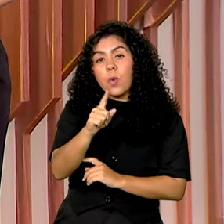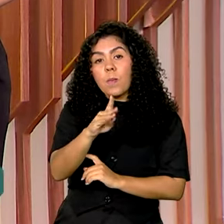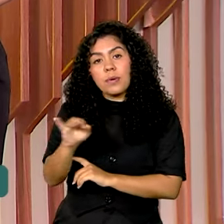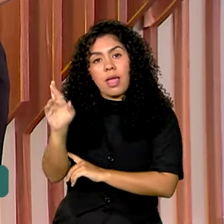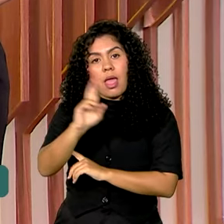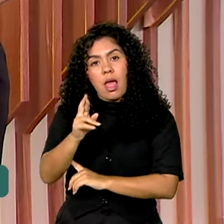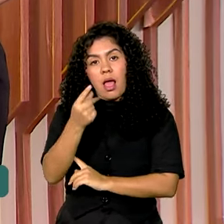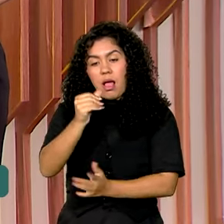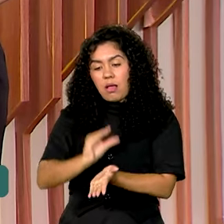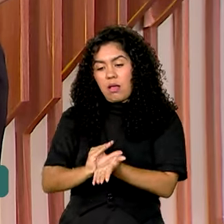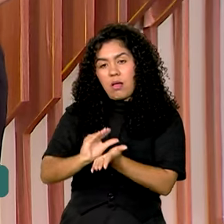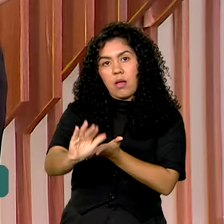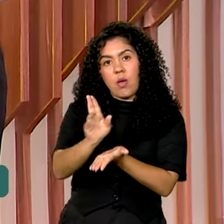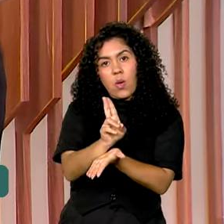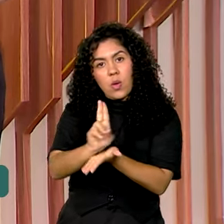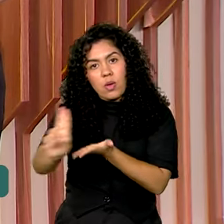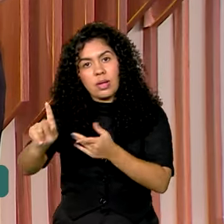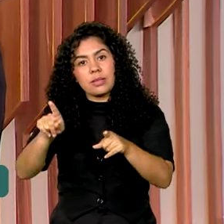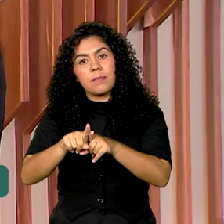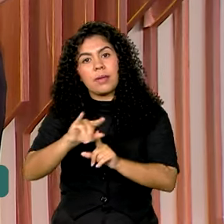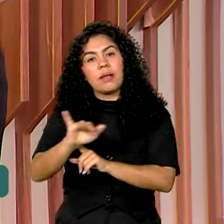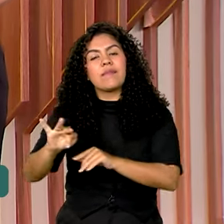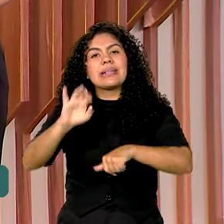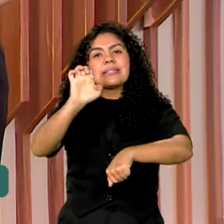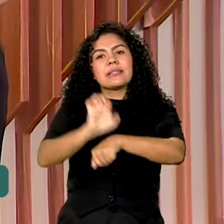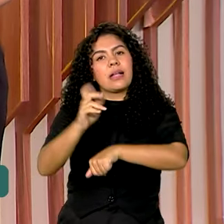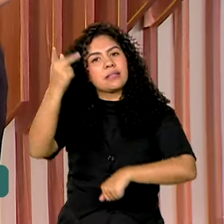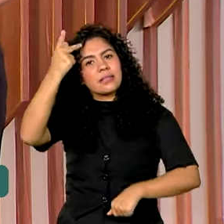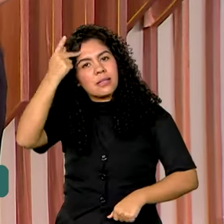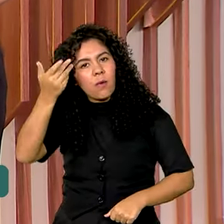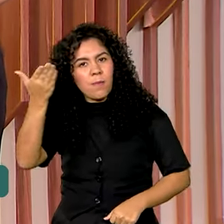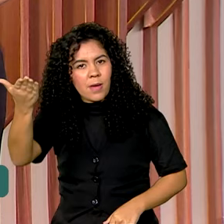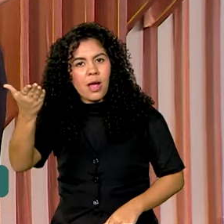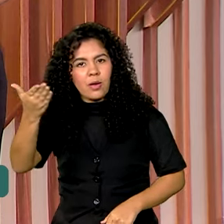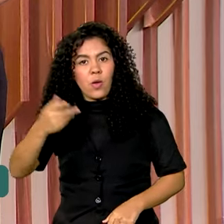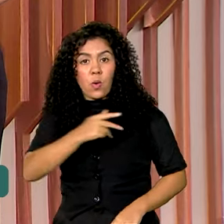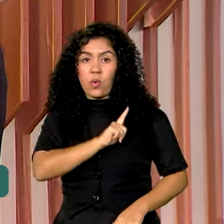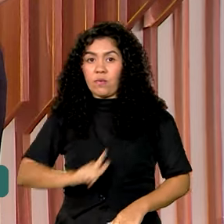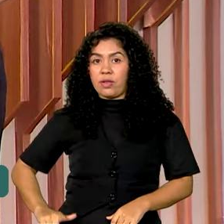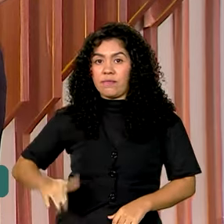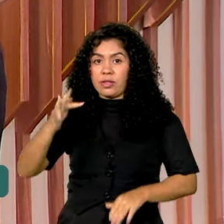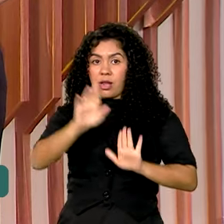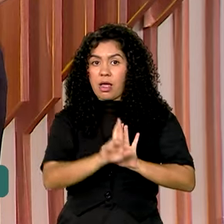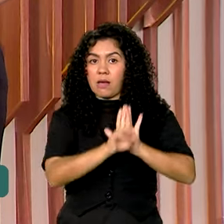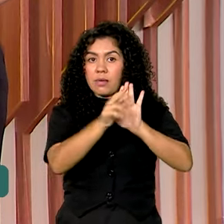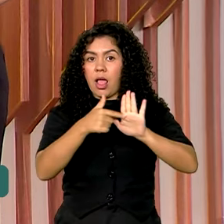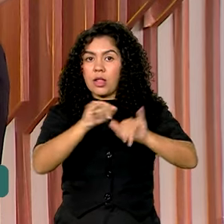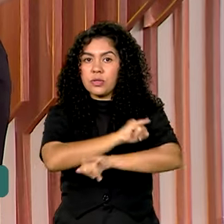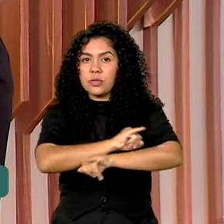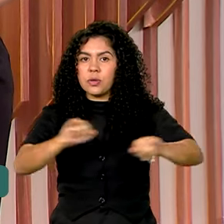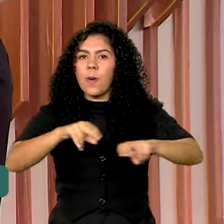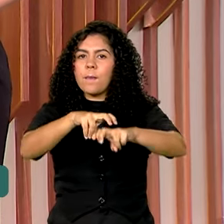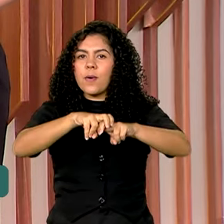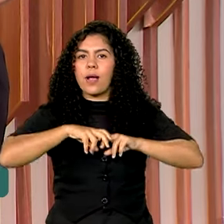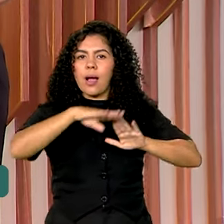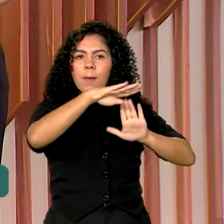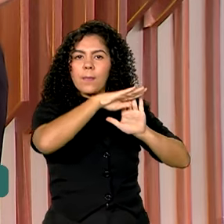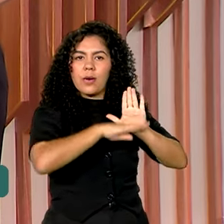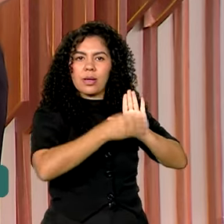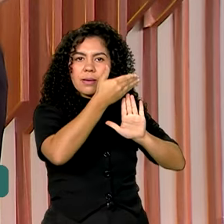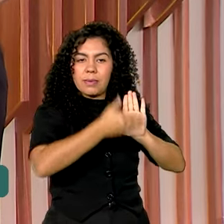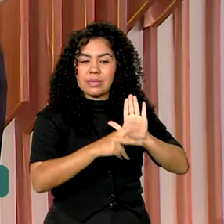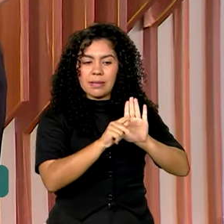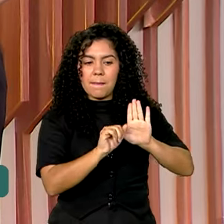universidades e institutos federais em São Paulo. Investimentos anunciados pelo governo federal dentro do novo PAC. Nesse fim de